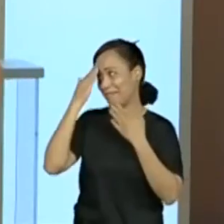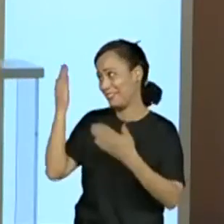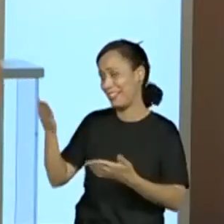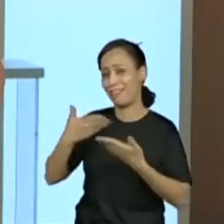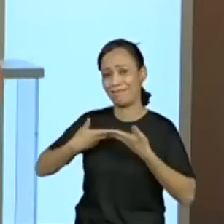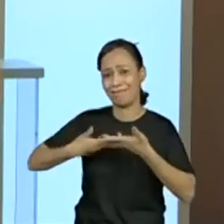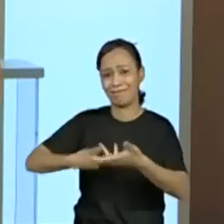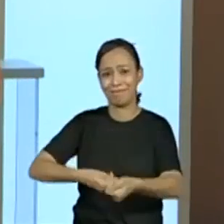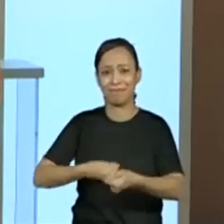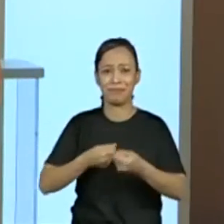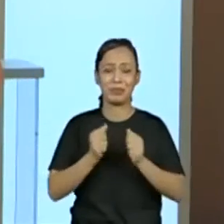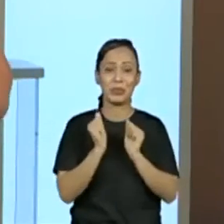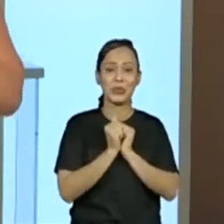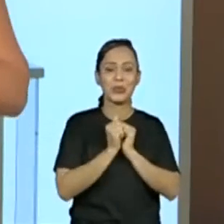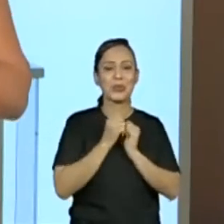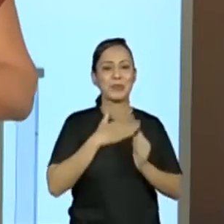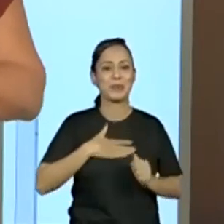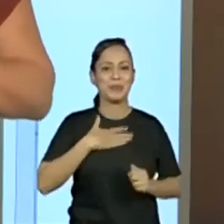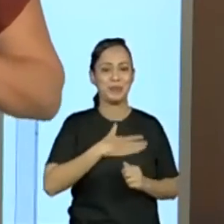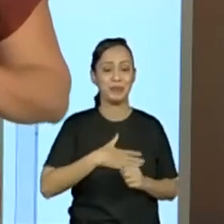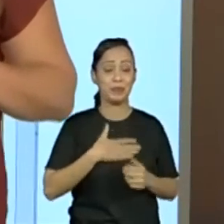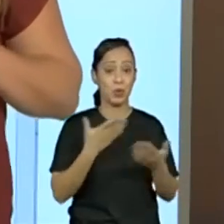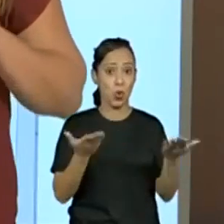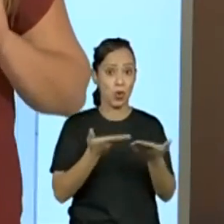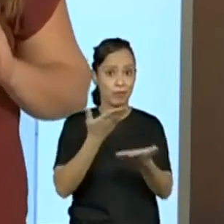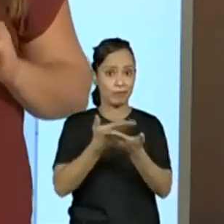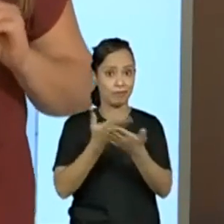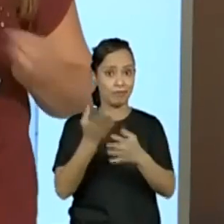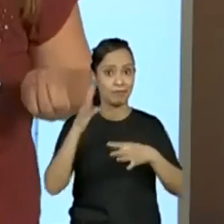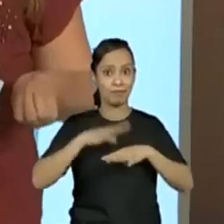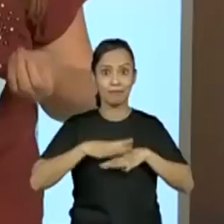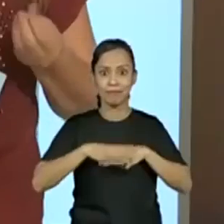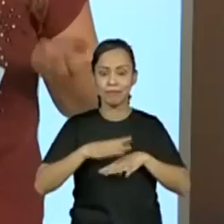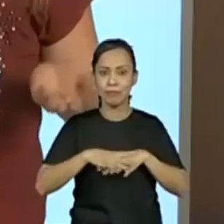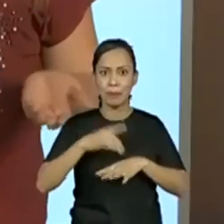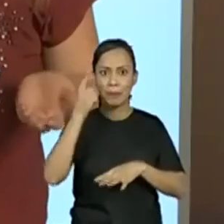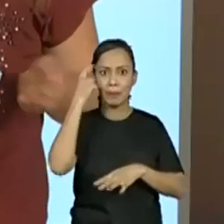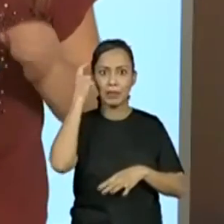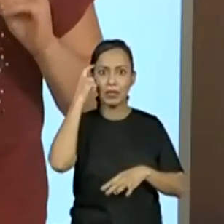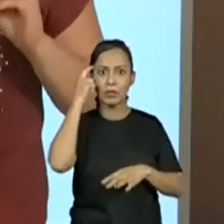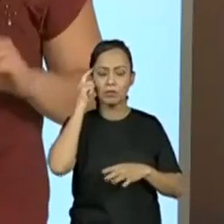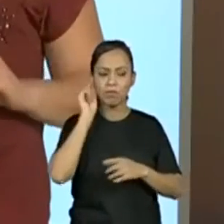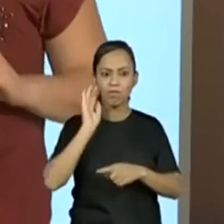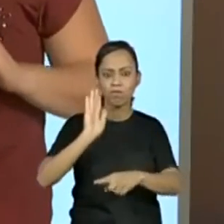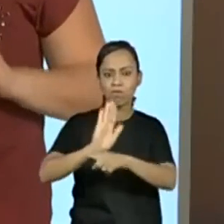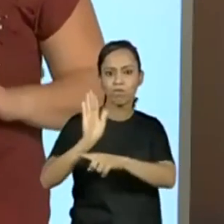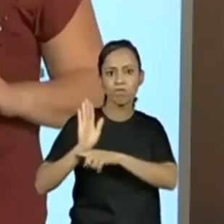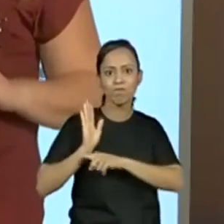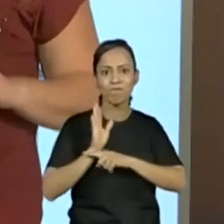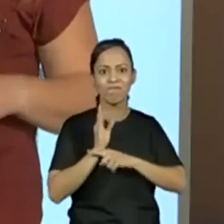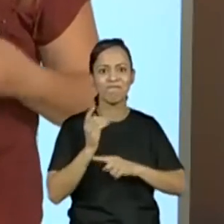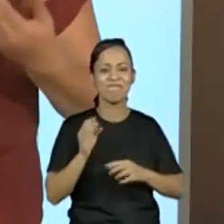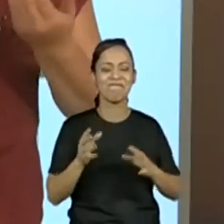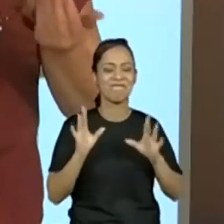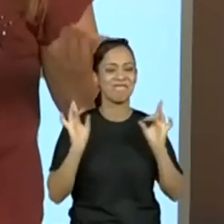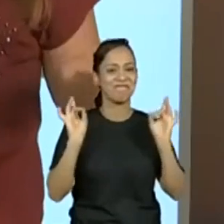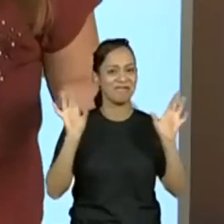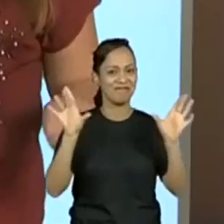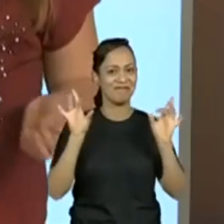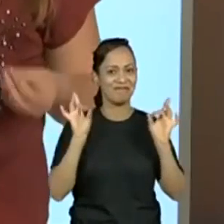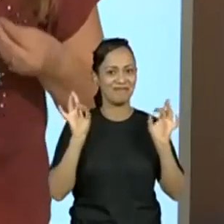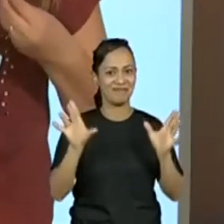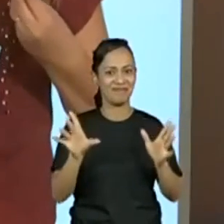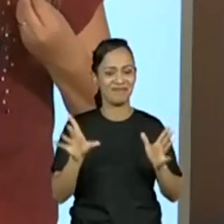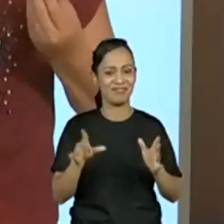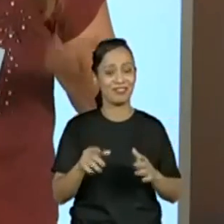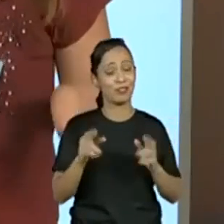um prazer estar aqui com vocês. Hoje teremos aí uma aula de matemática que foi pensada e preparada de uma forma muito especial que vocês